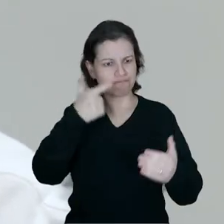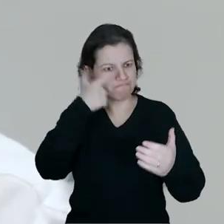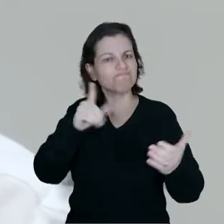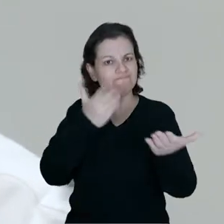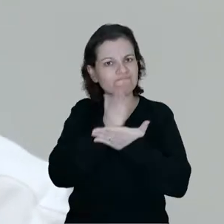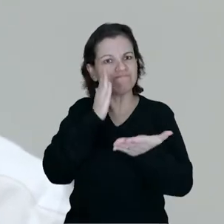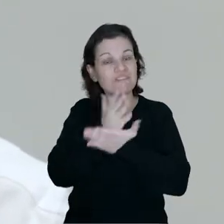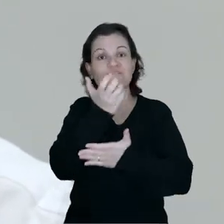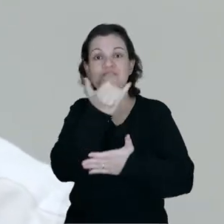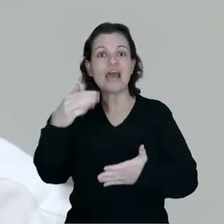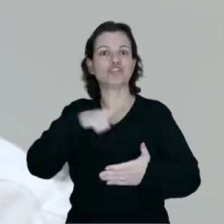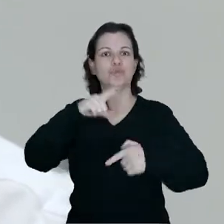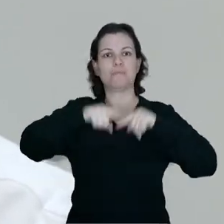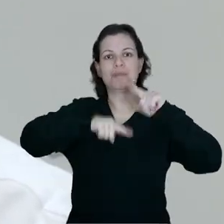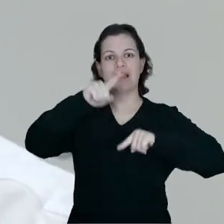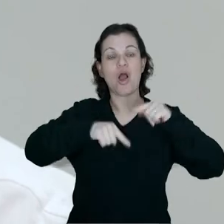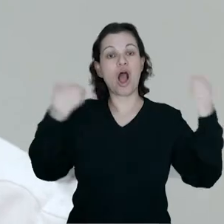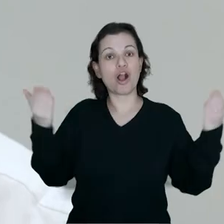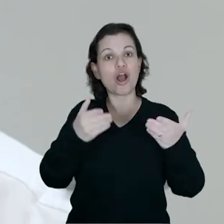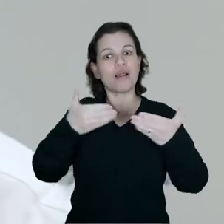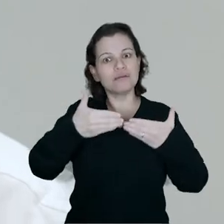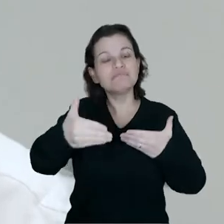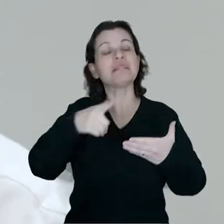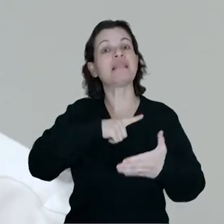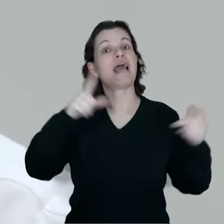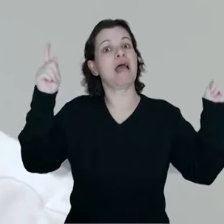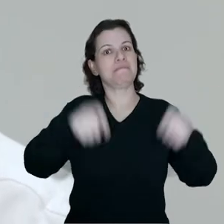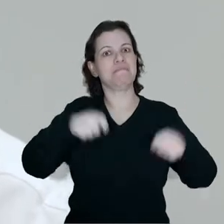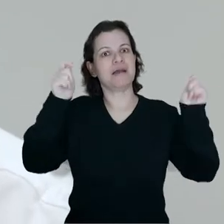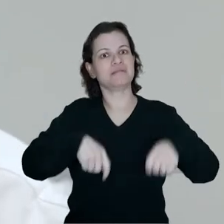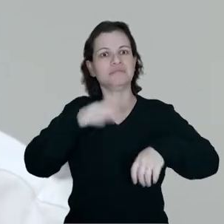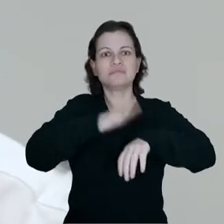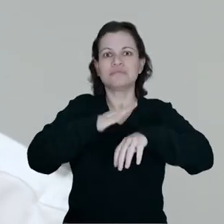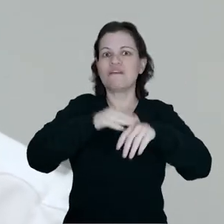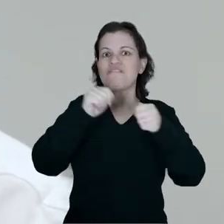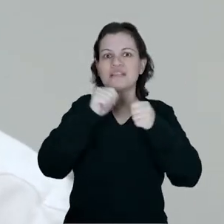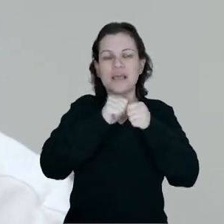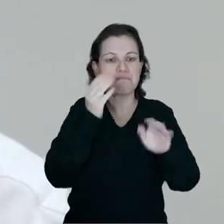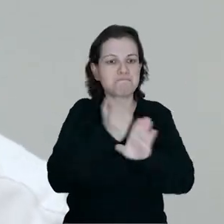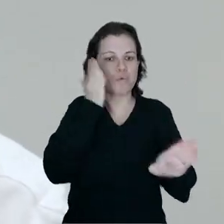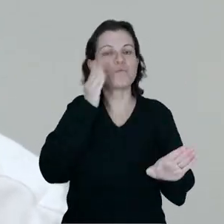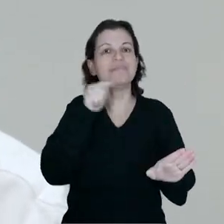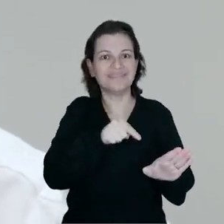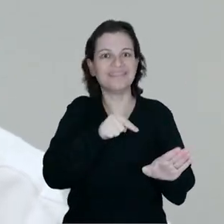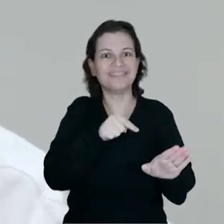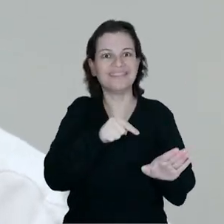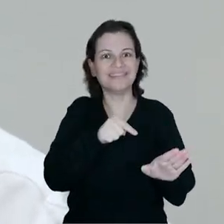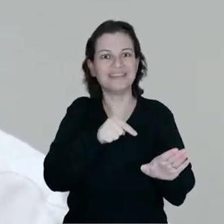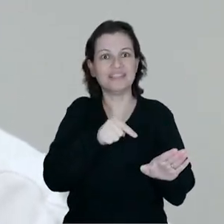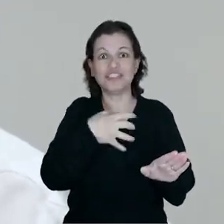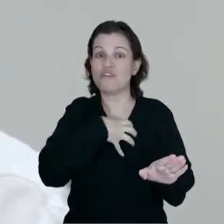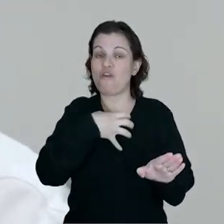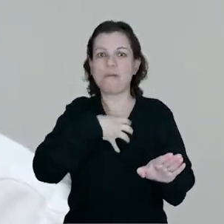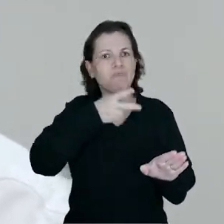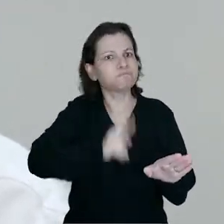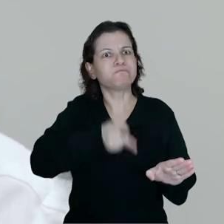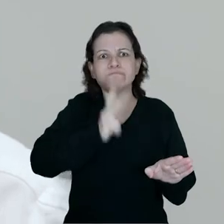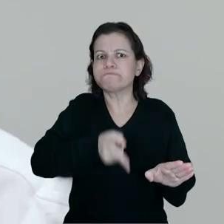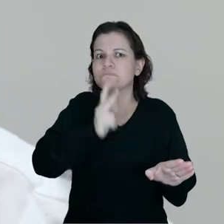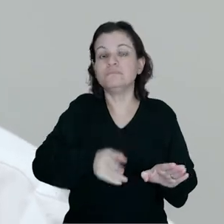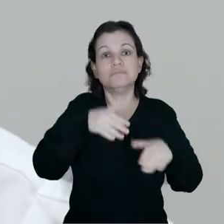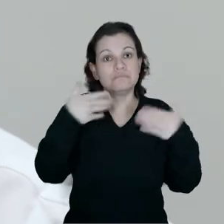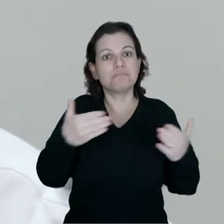validado os diversos tipos de insumos e agora nós temos a capacidade, então, de fazer esse diagnóstico de forma